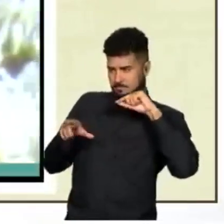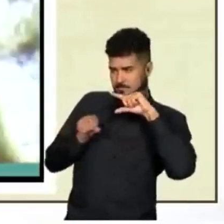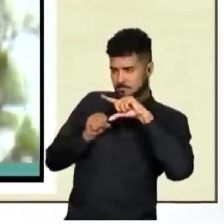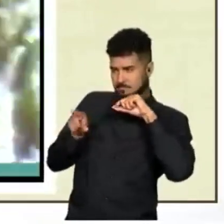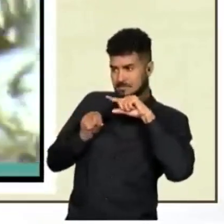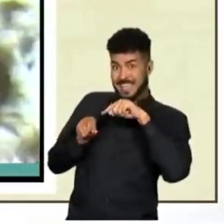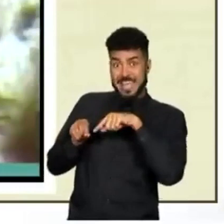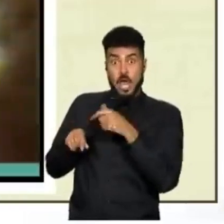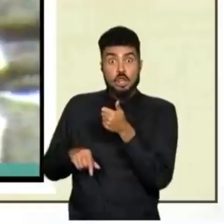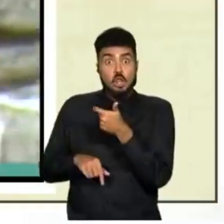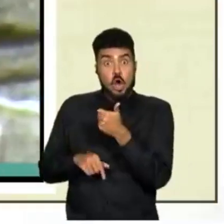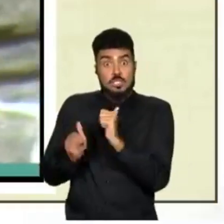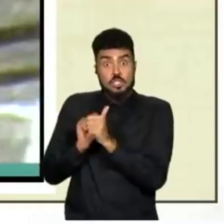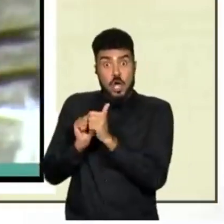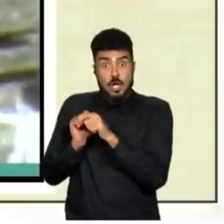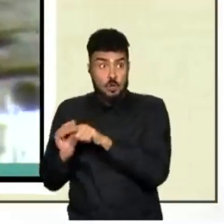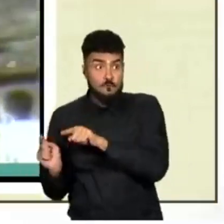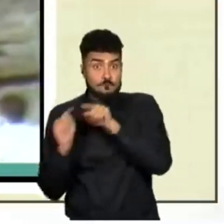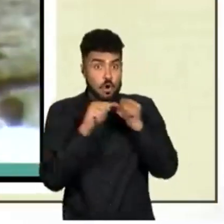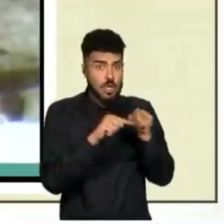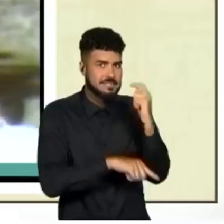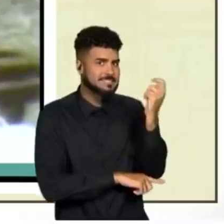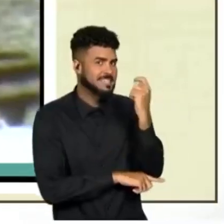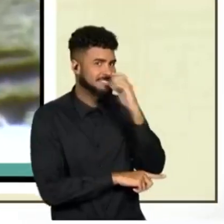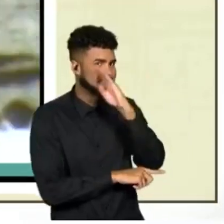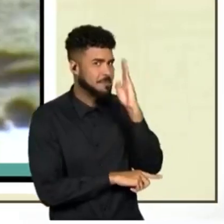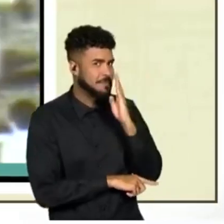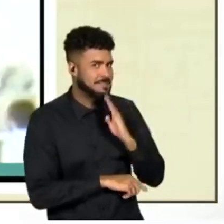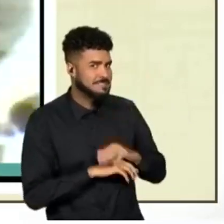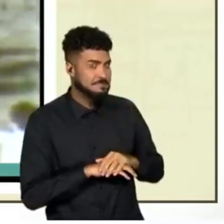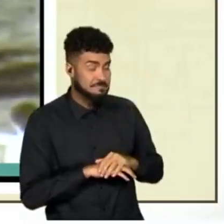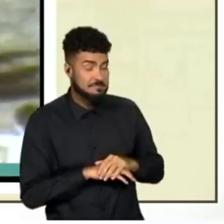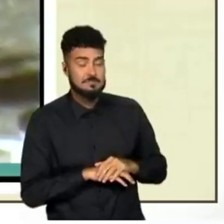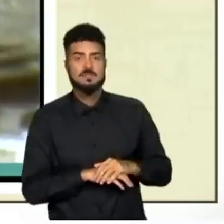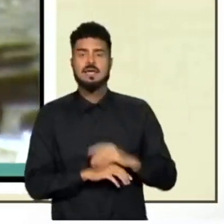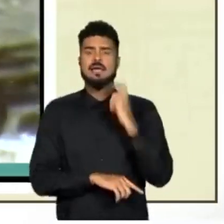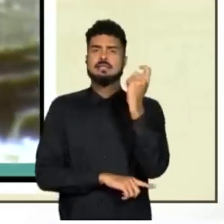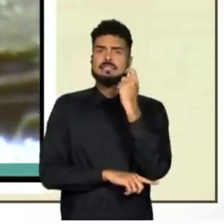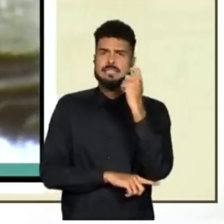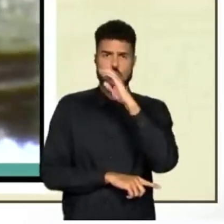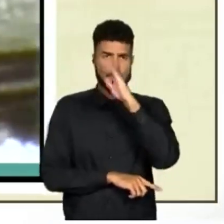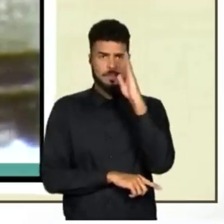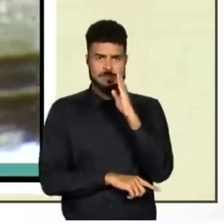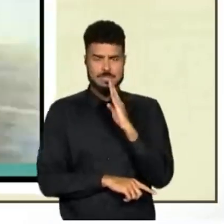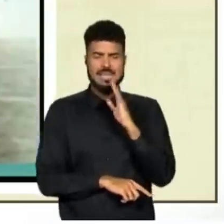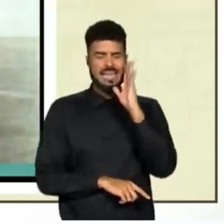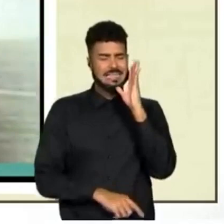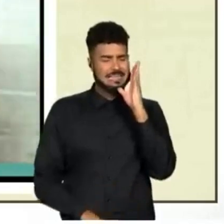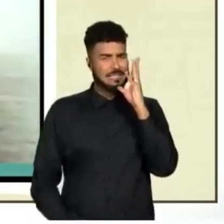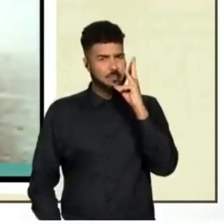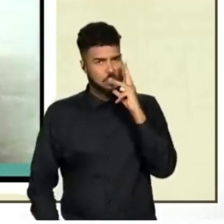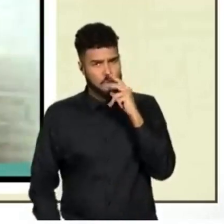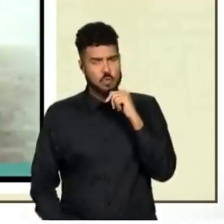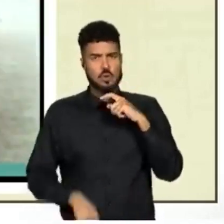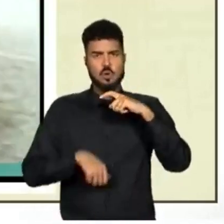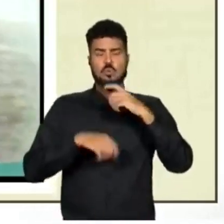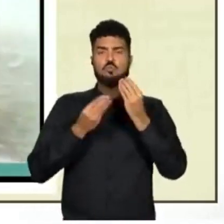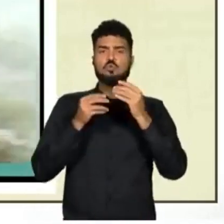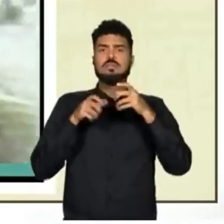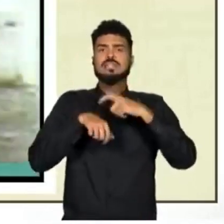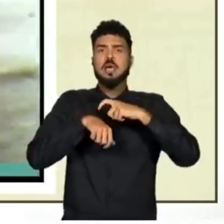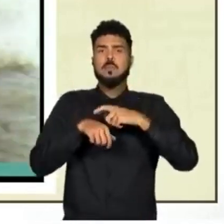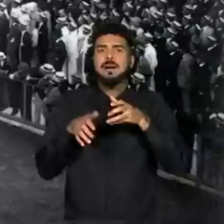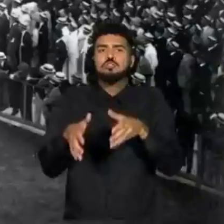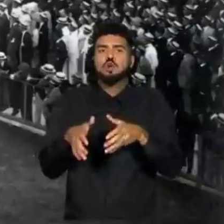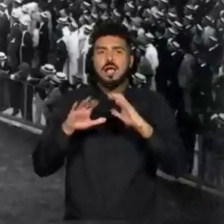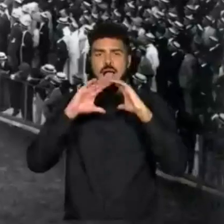aí já deu uma declaração falando que se tudo der certo, a obra começa ano que vem ainda, ou seja, depois da eleição. Eu tenho um